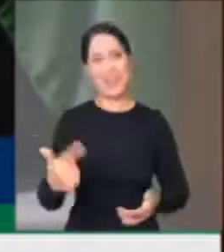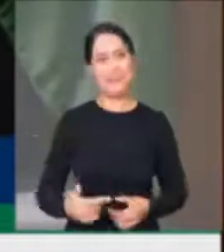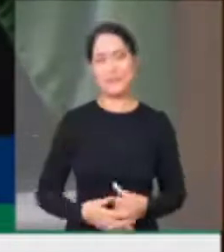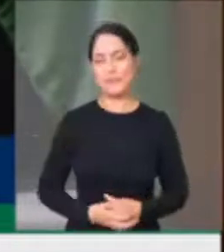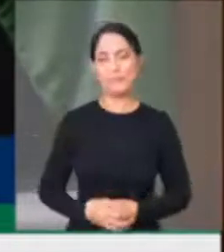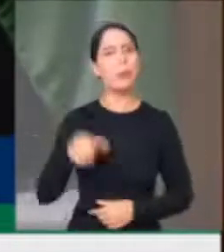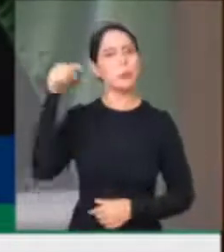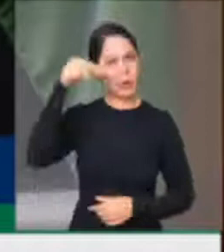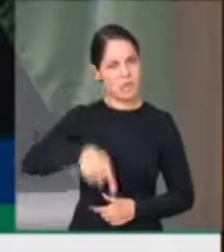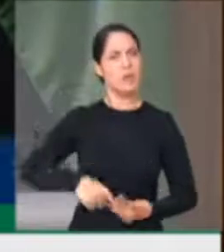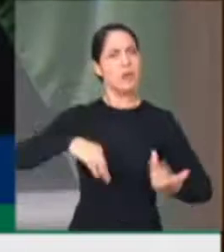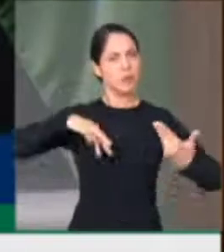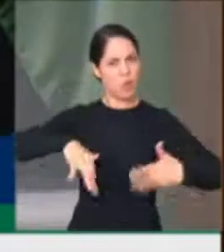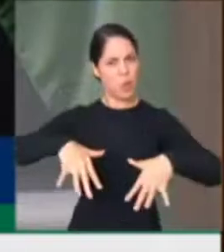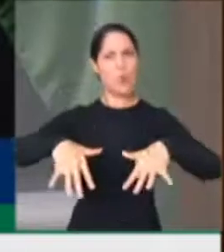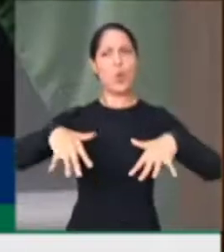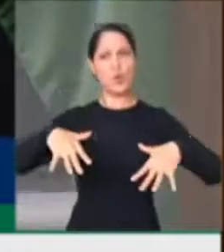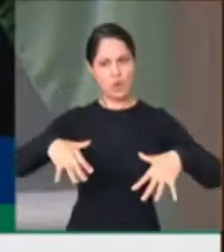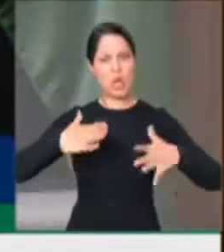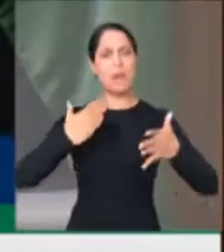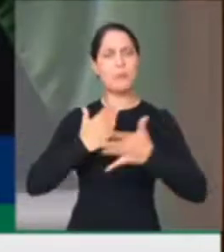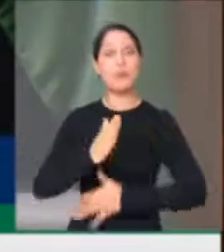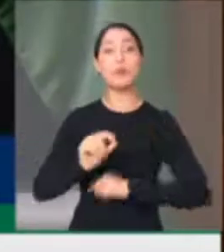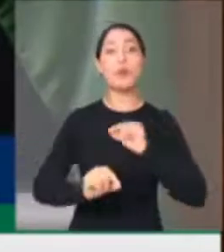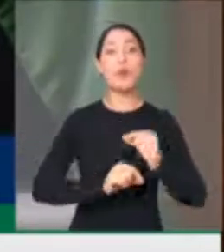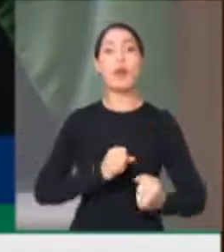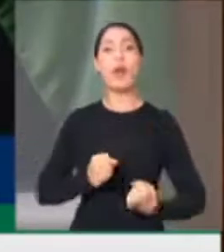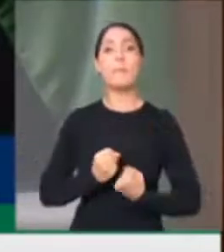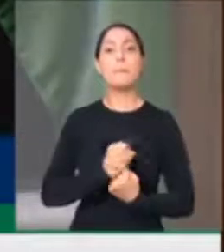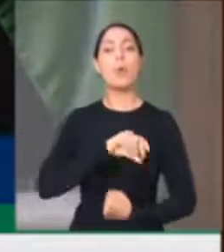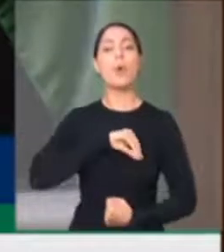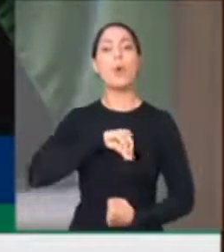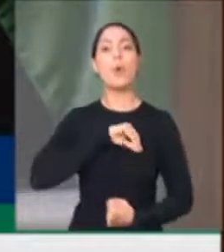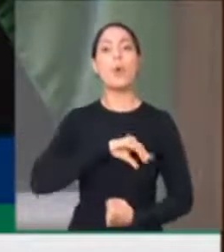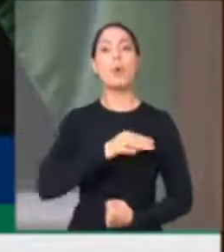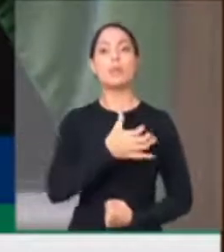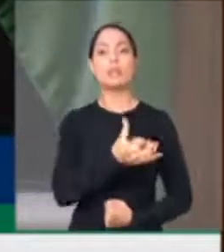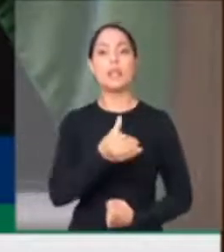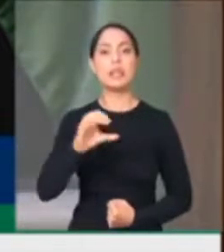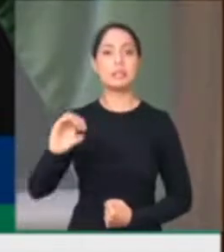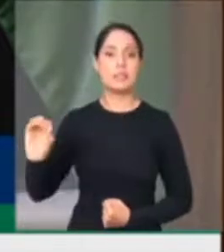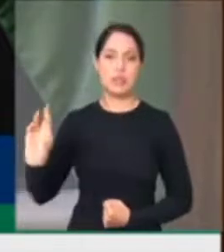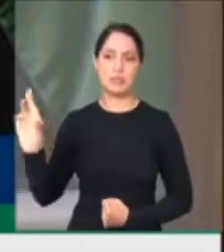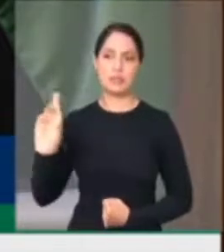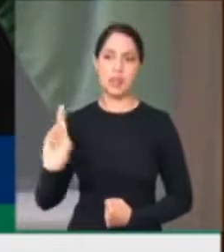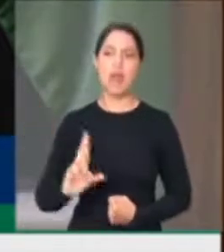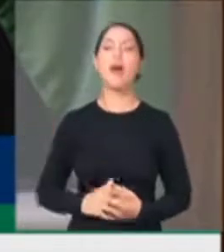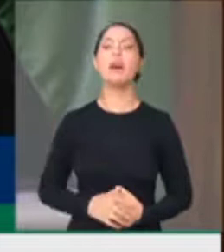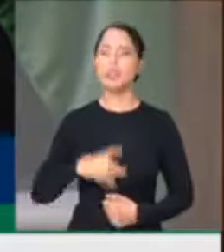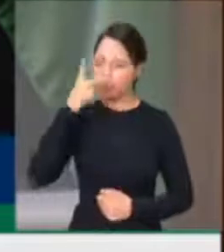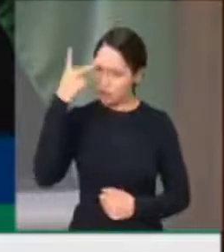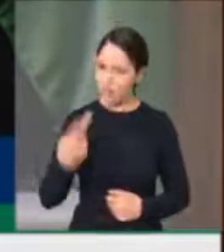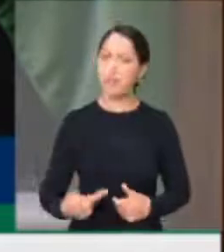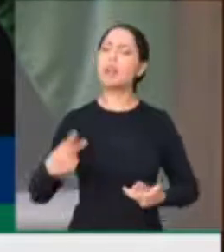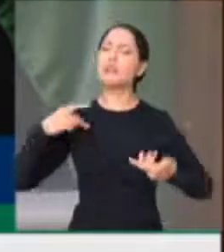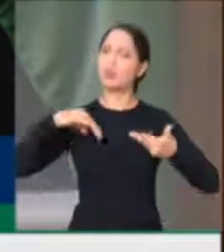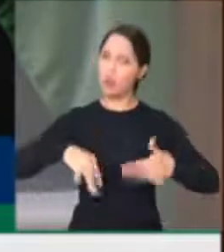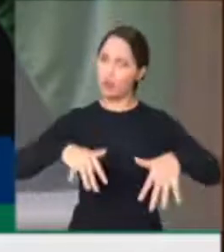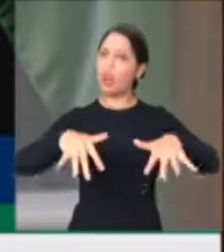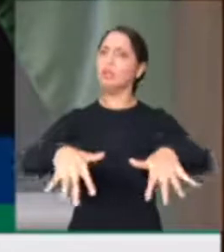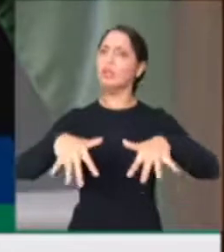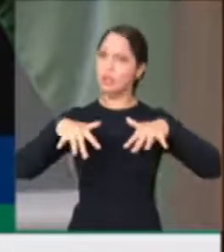Nacional que aprovou os 600 reais. Foi esse Congresso Nacional que lutou para ter recursos